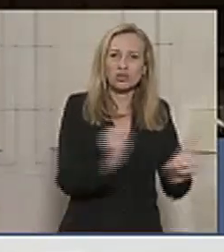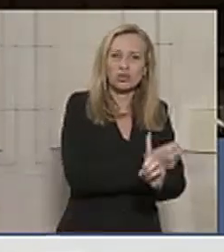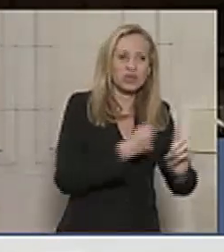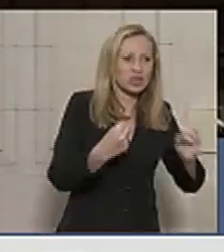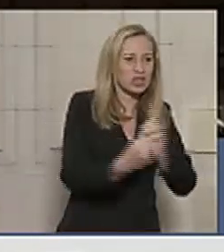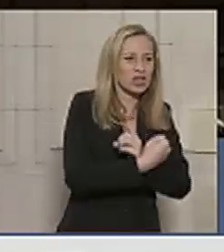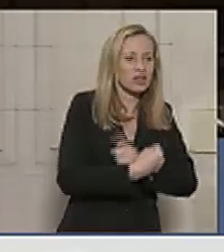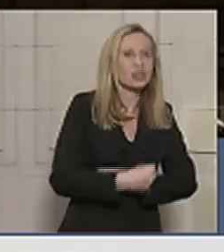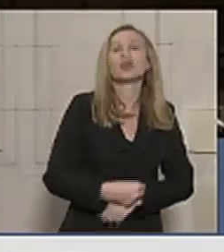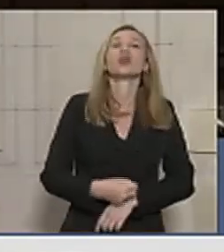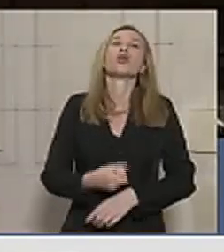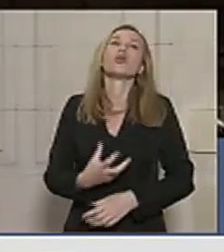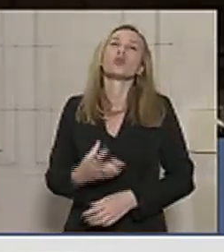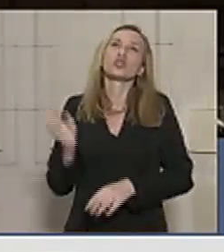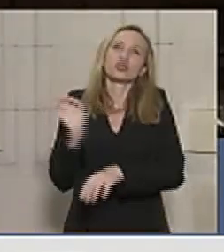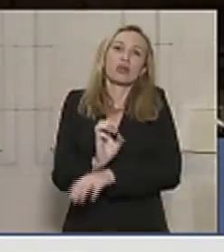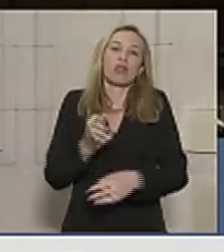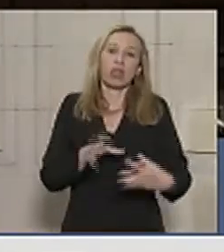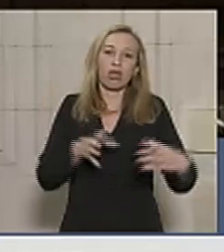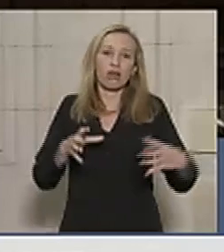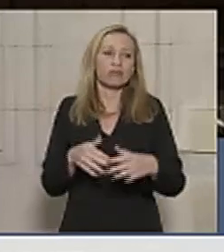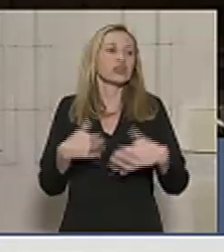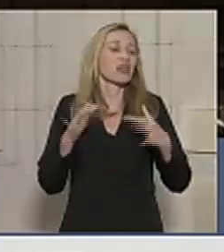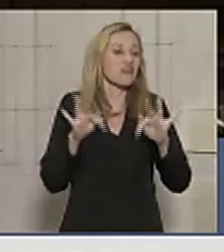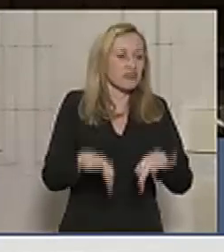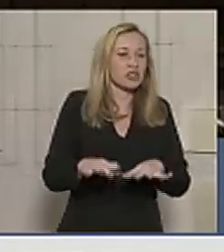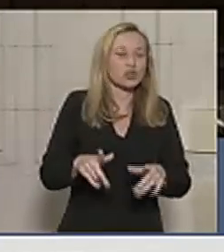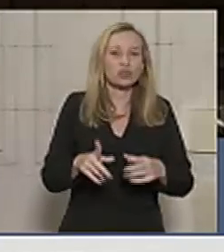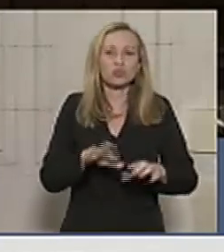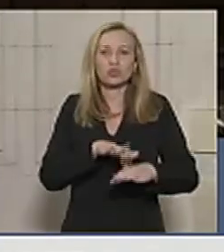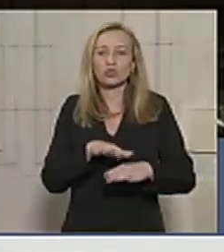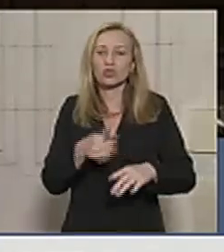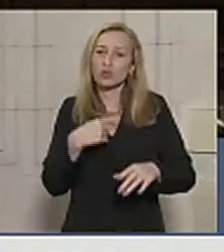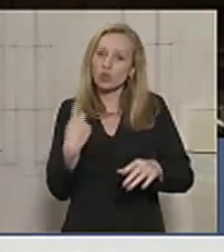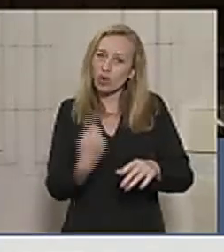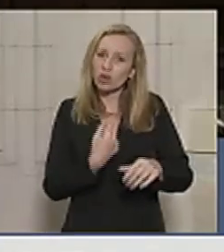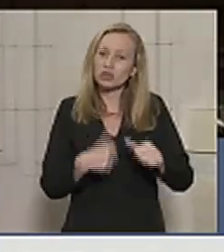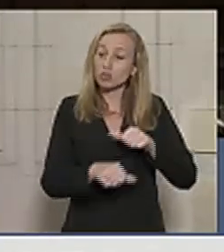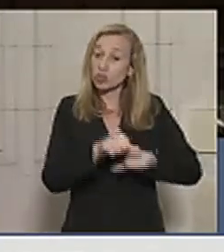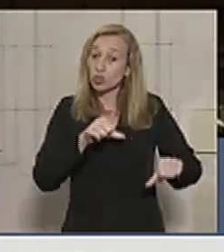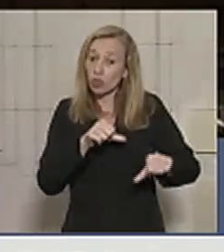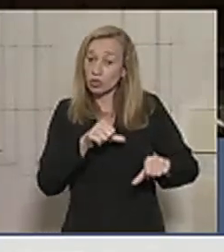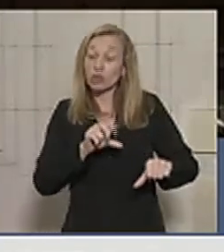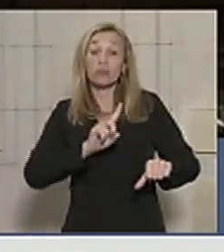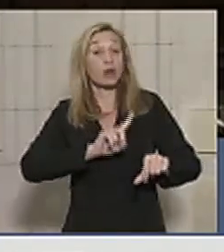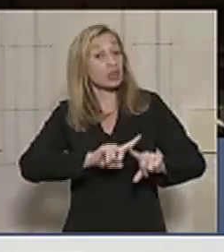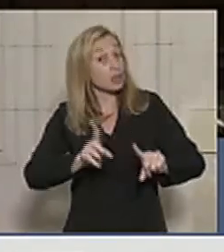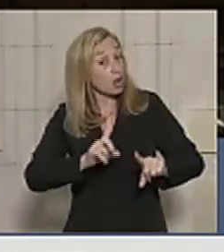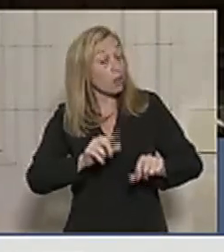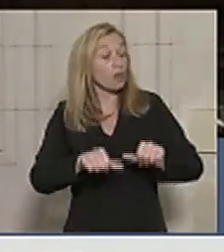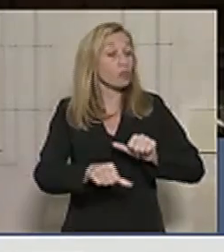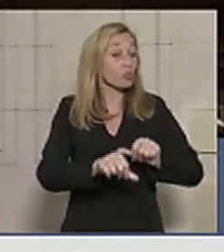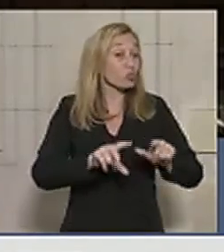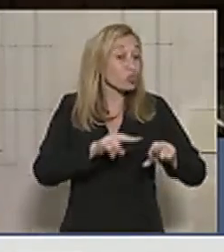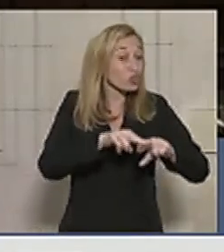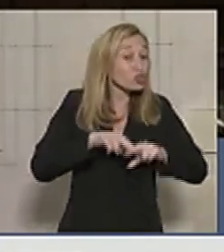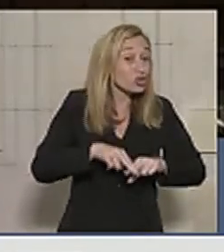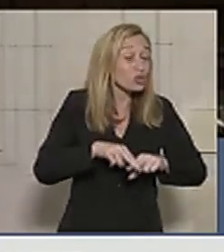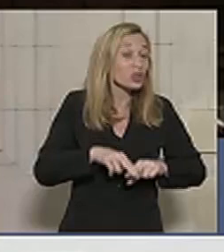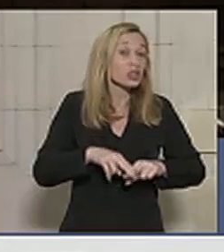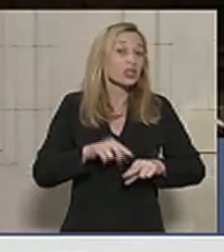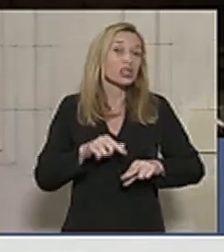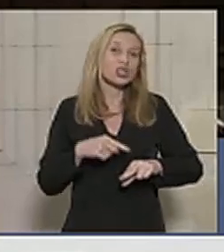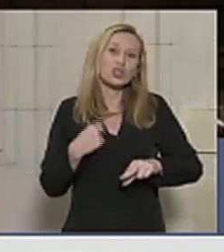favor de um Estado enorme. Enfim, somos absolutamente contrários, mas isso não é motivo para que sejam